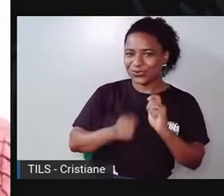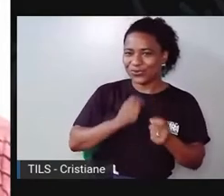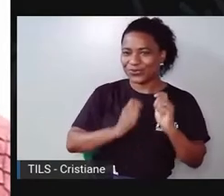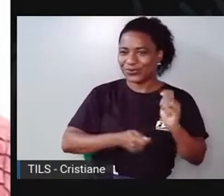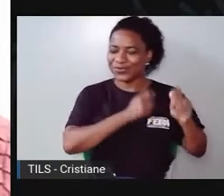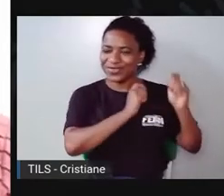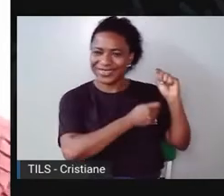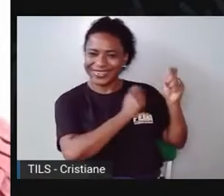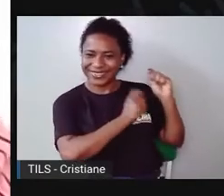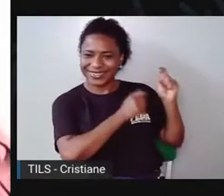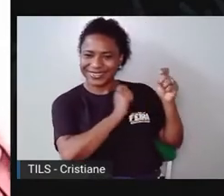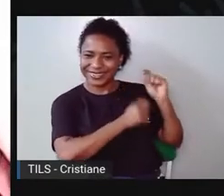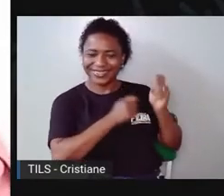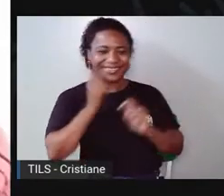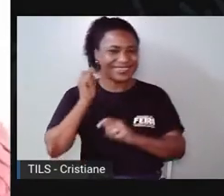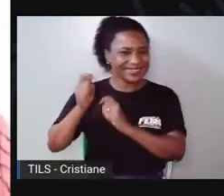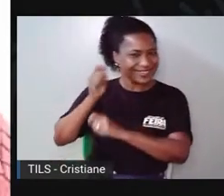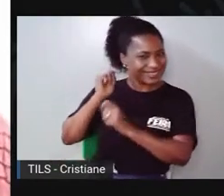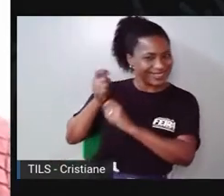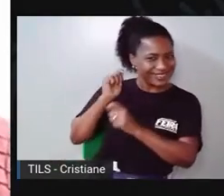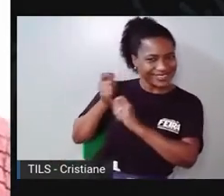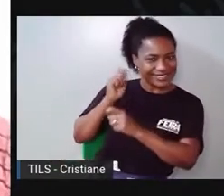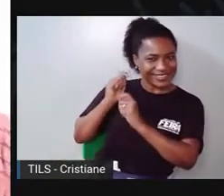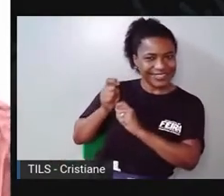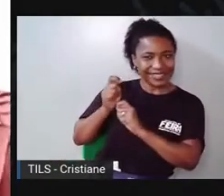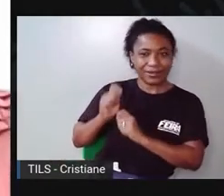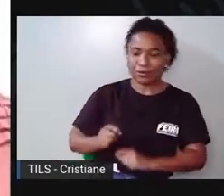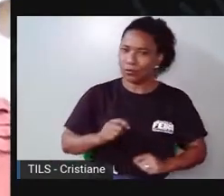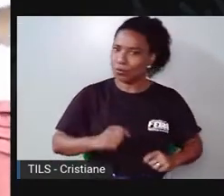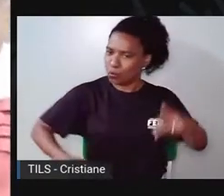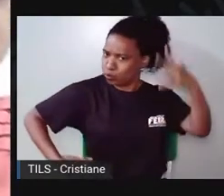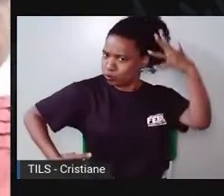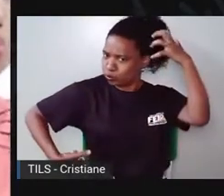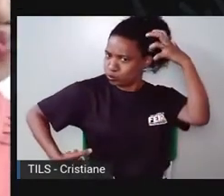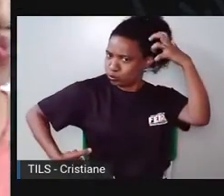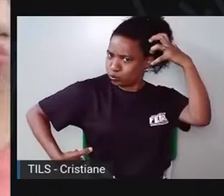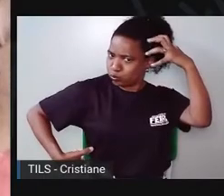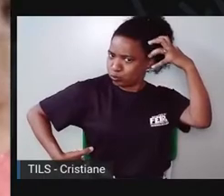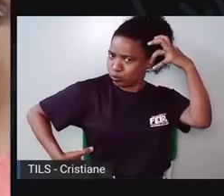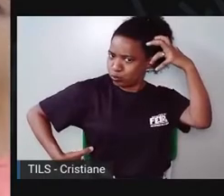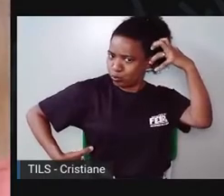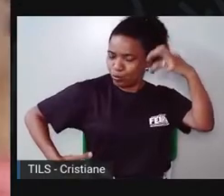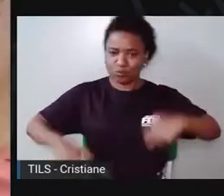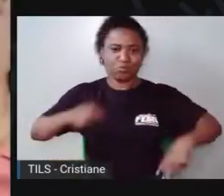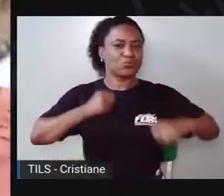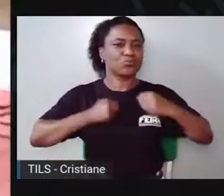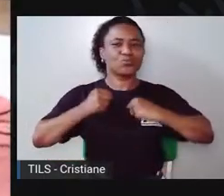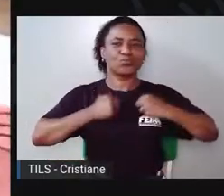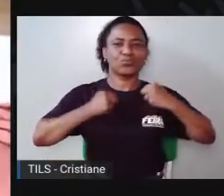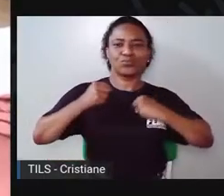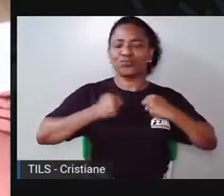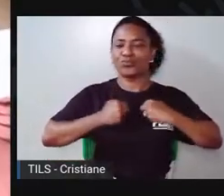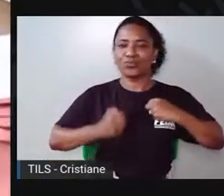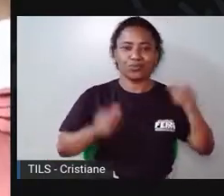cacacau um macaco e um chimpanzé